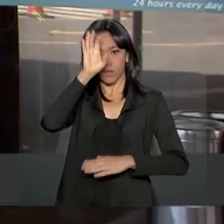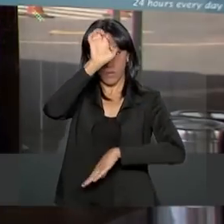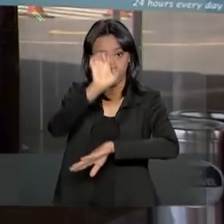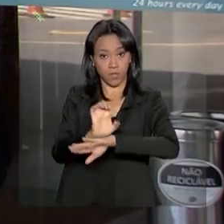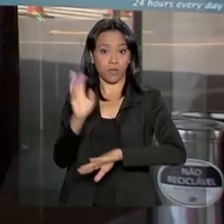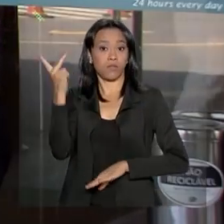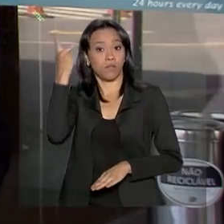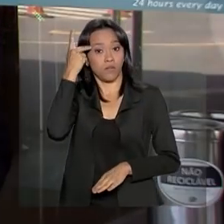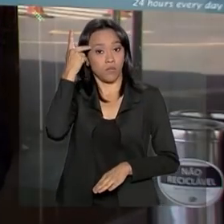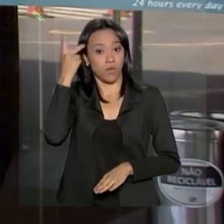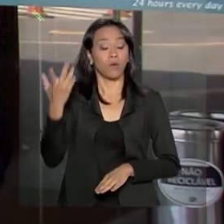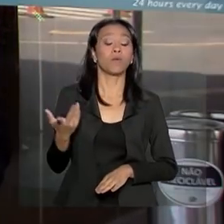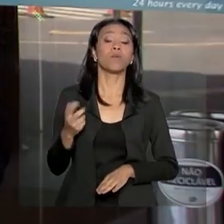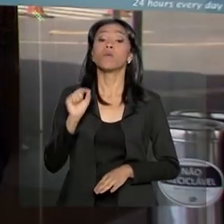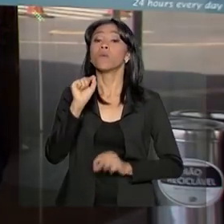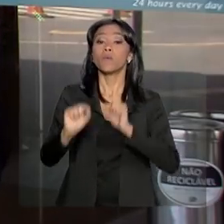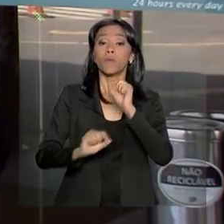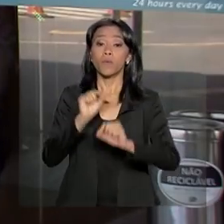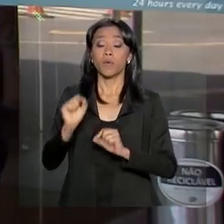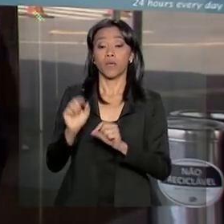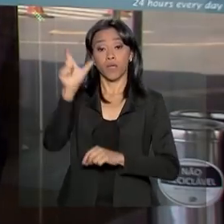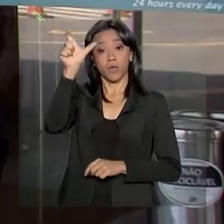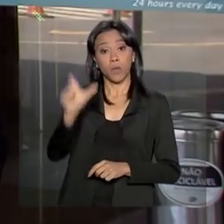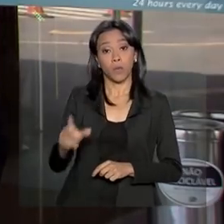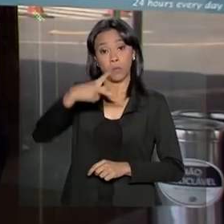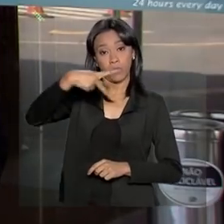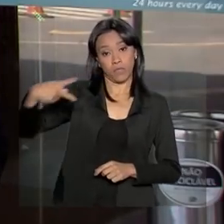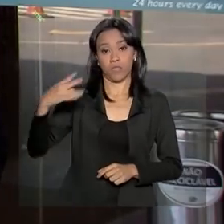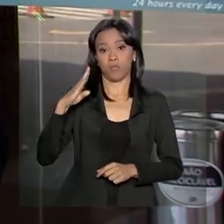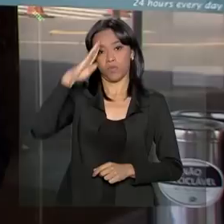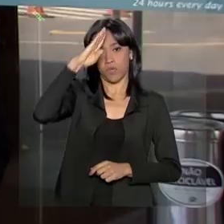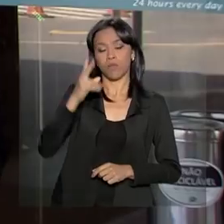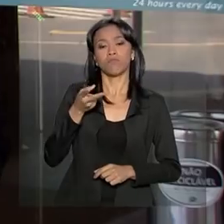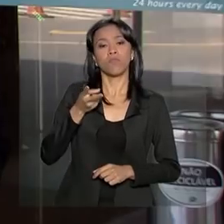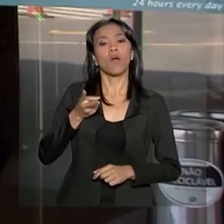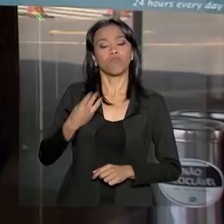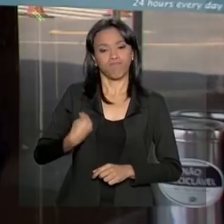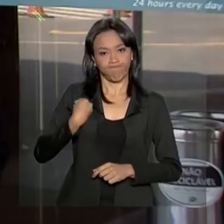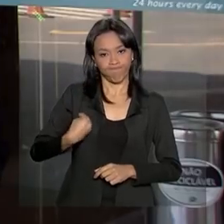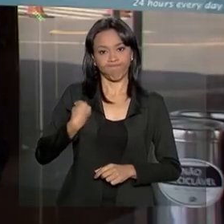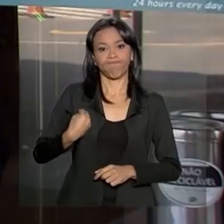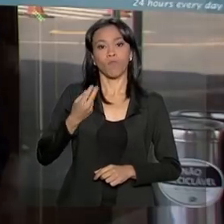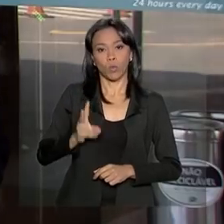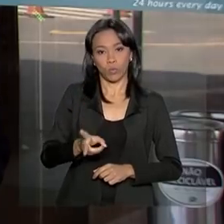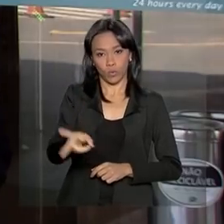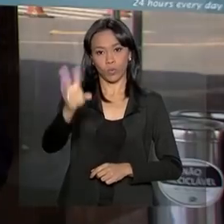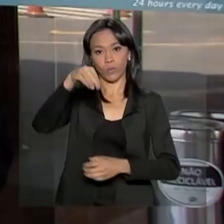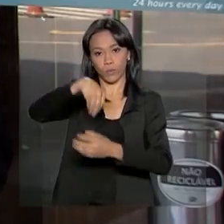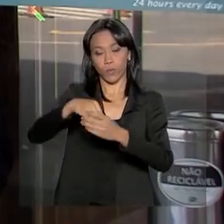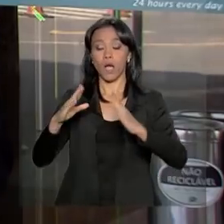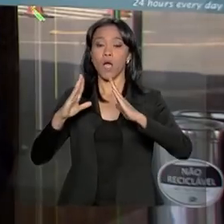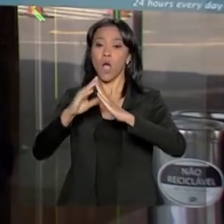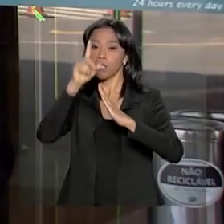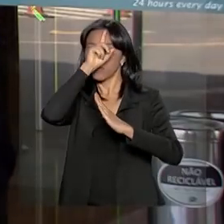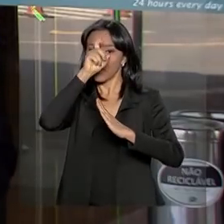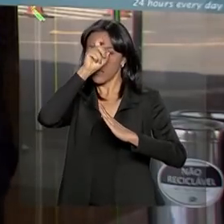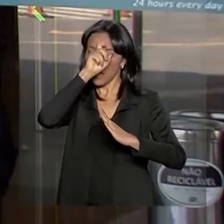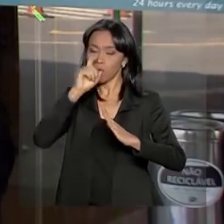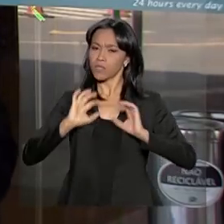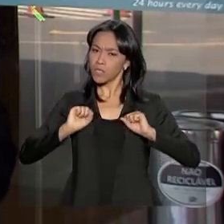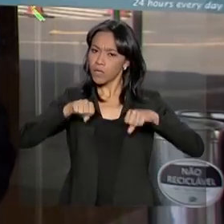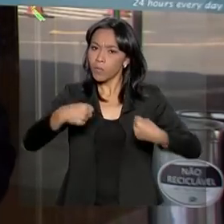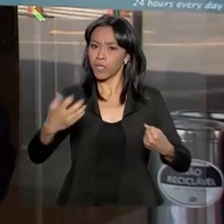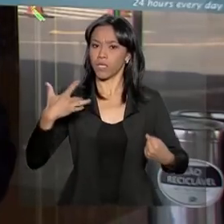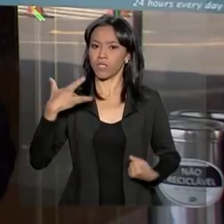capital paulista, onde o presidente Jair Bolsonaro permanece internado, se recuperando da cirurgia da retirada da bolsa